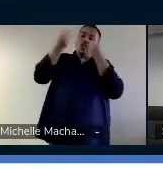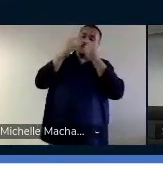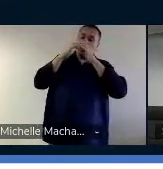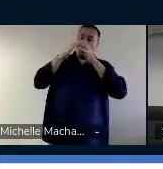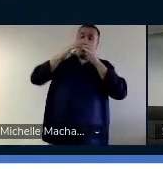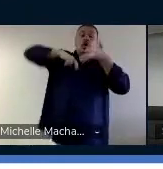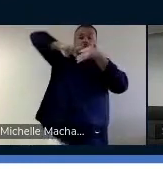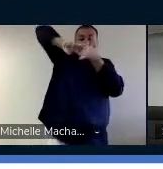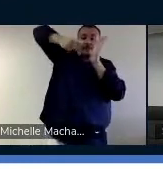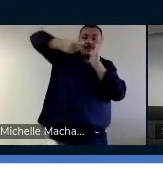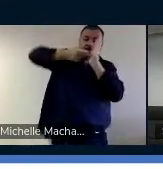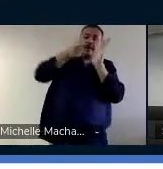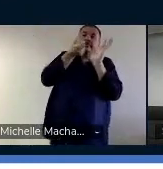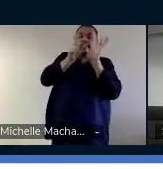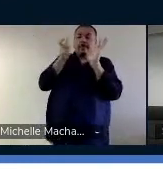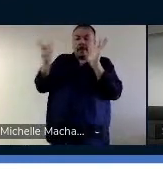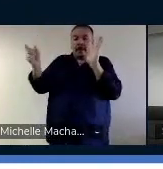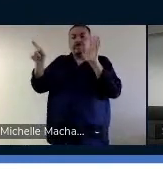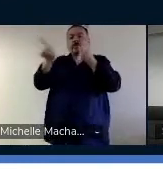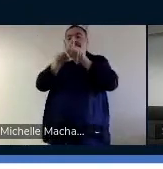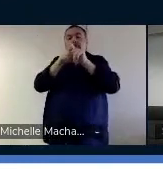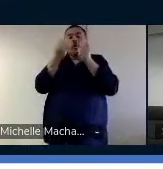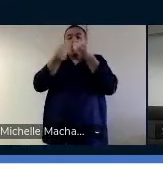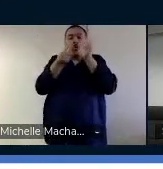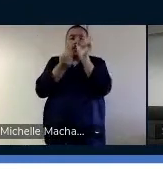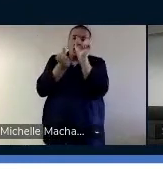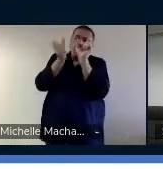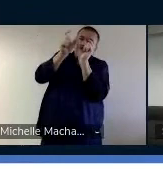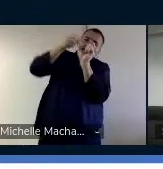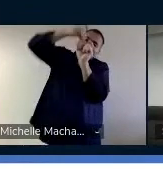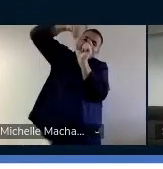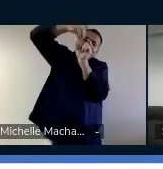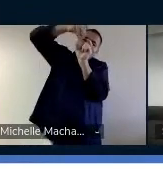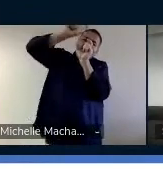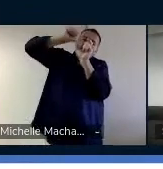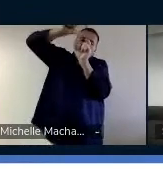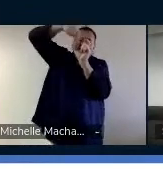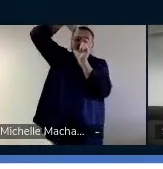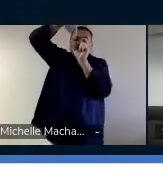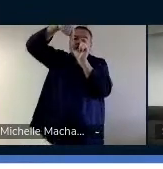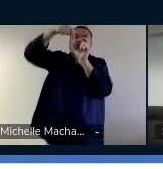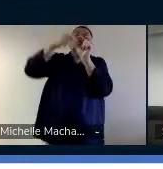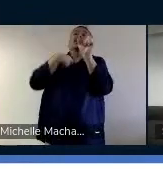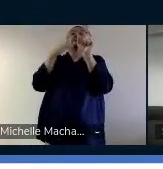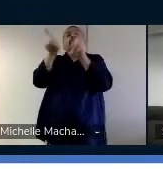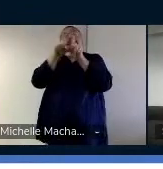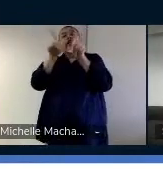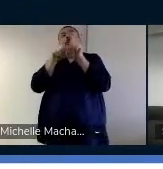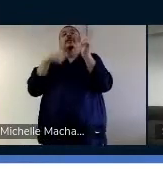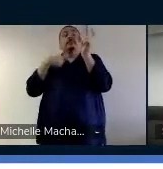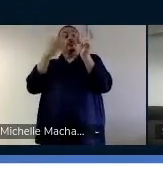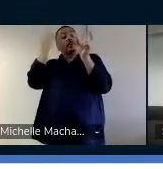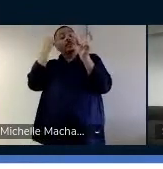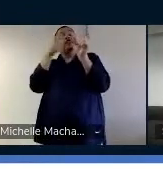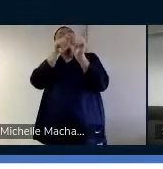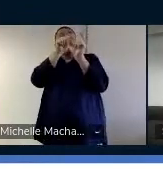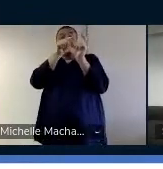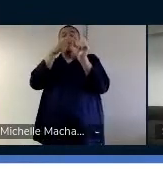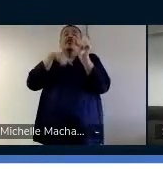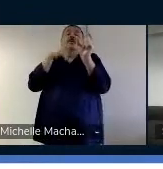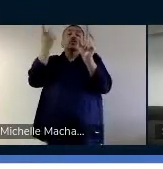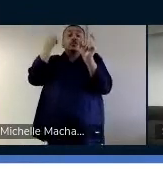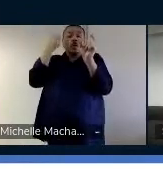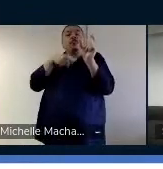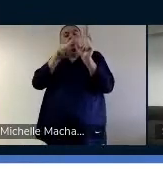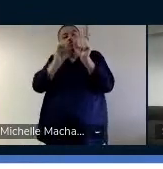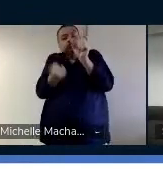formação dessas palavras. Ou seja, é uma capacidade de perceber que as palavras são habitualmente formadas por